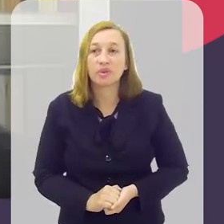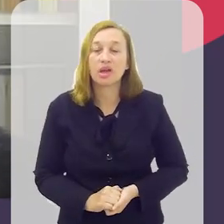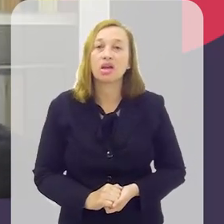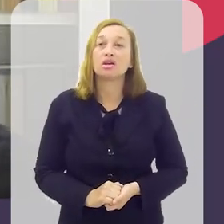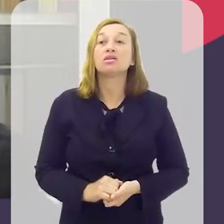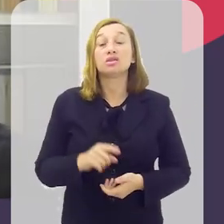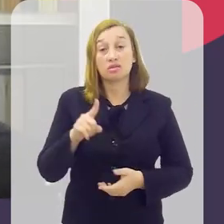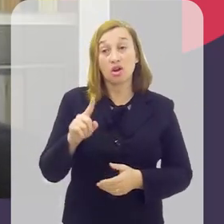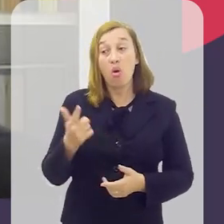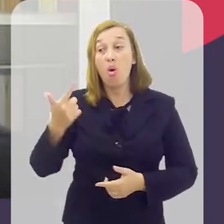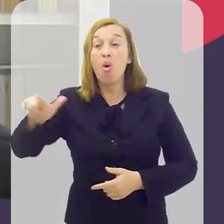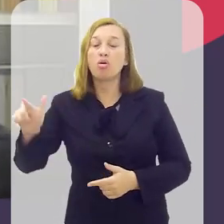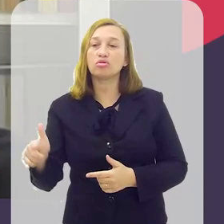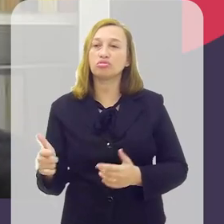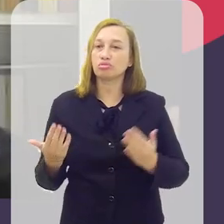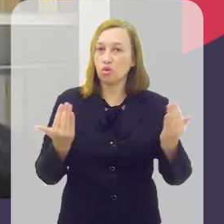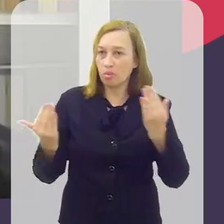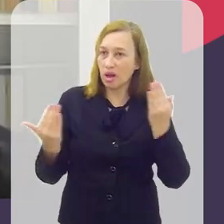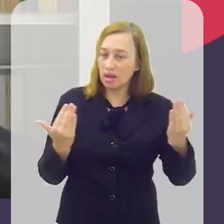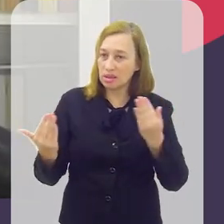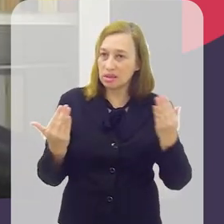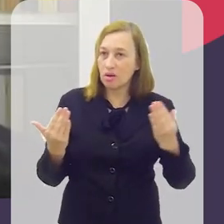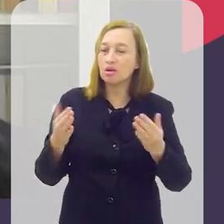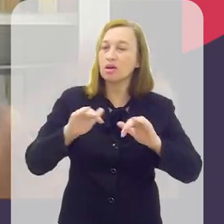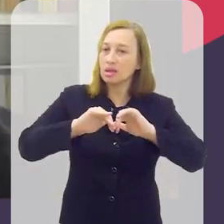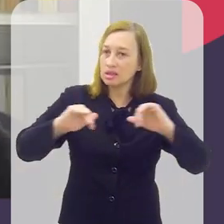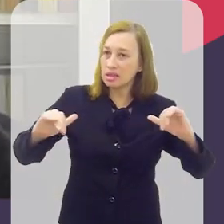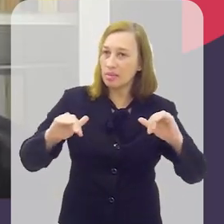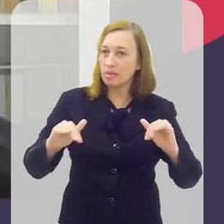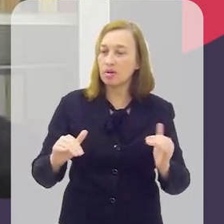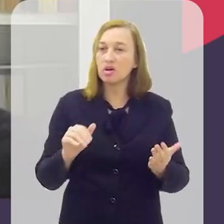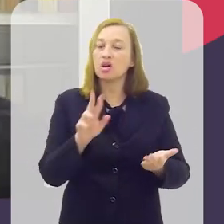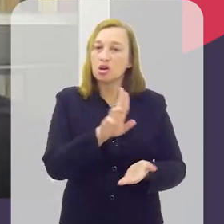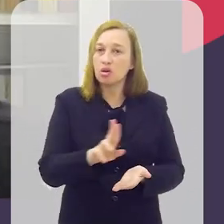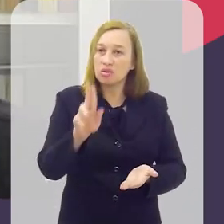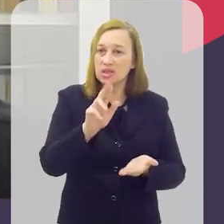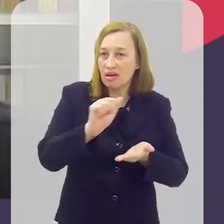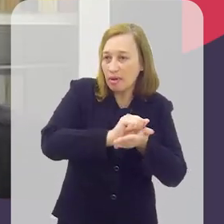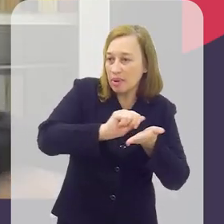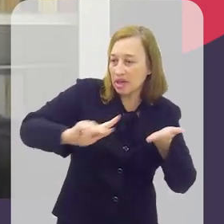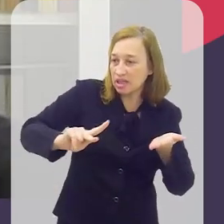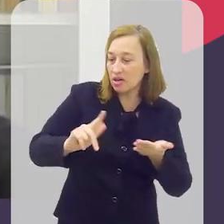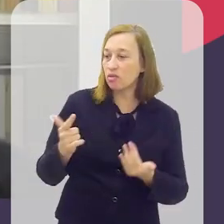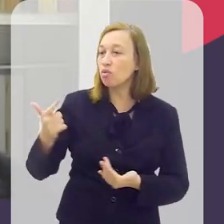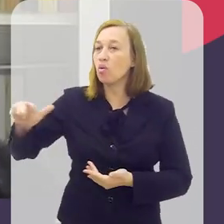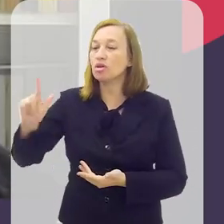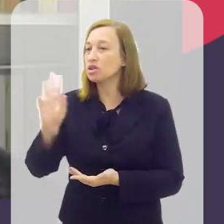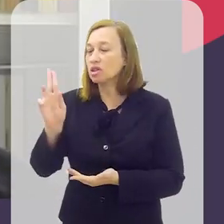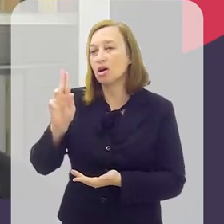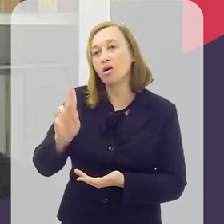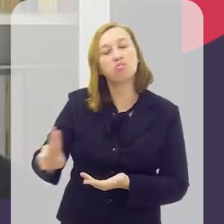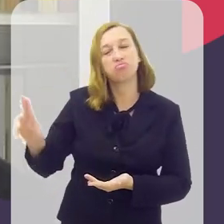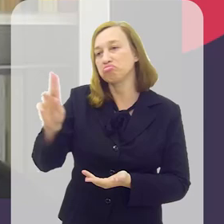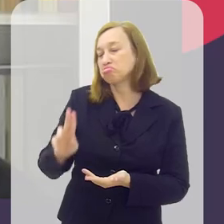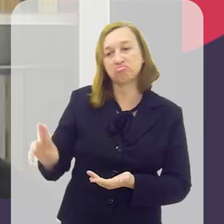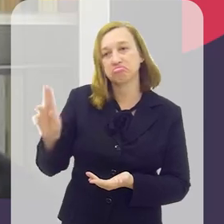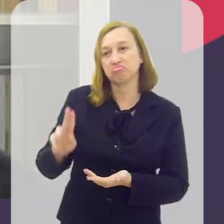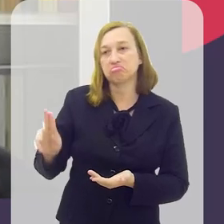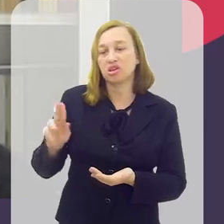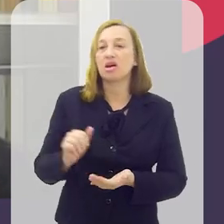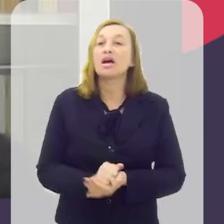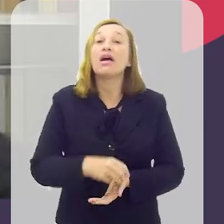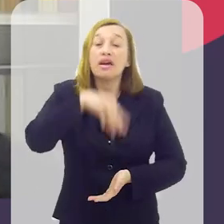E se a gente quiser fazer um outro tipo de comparação, eu também separei entre aqueles que usavam o aplicativo e não usavam. Por exemplo, a gente tem um pouquinho da noção desse impacto.